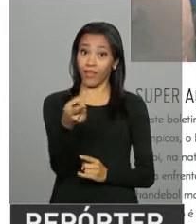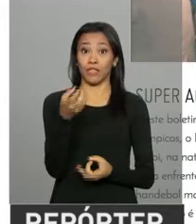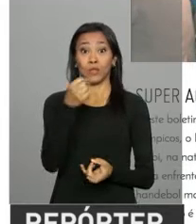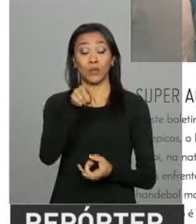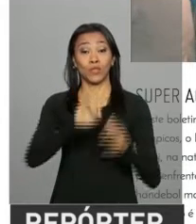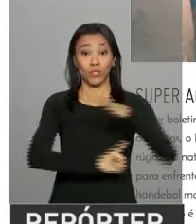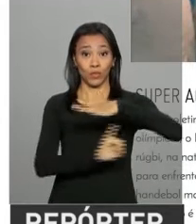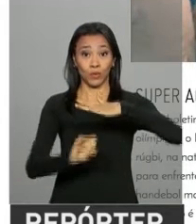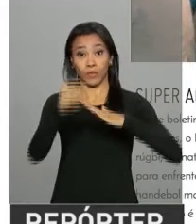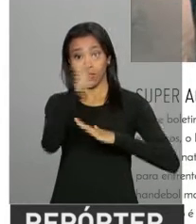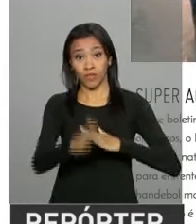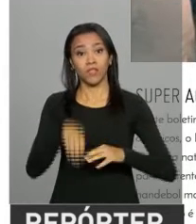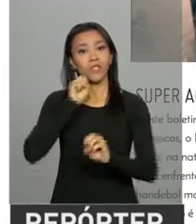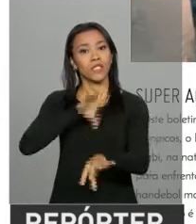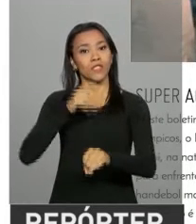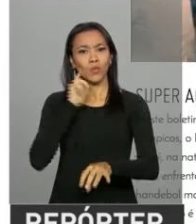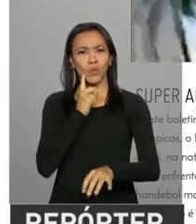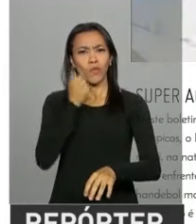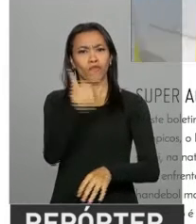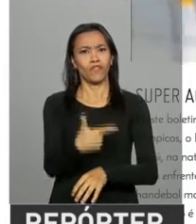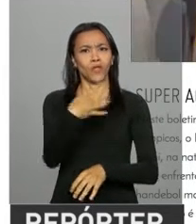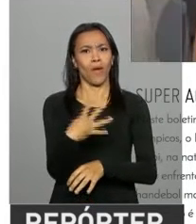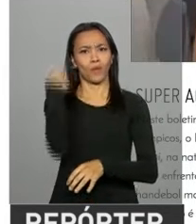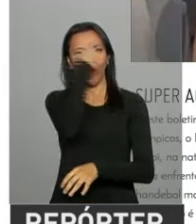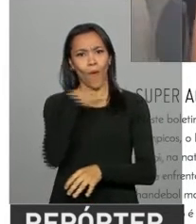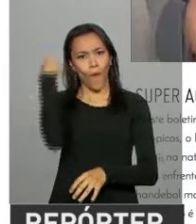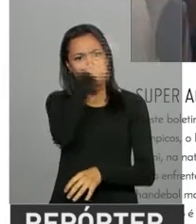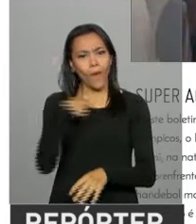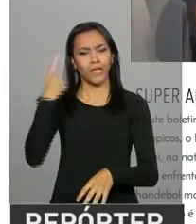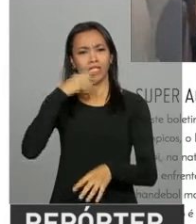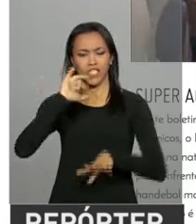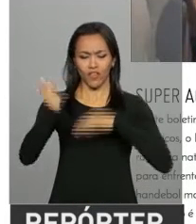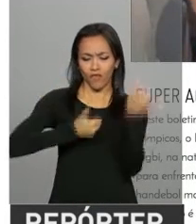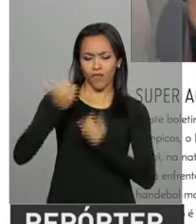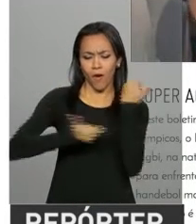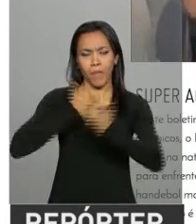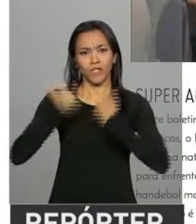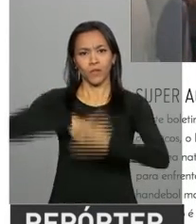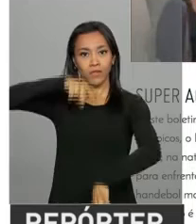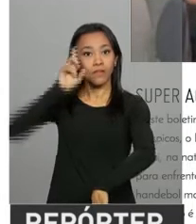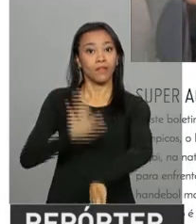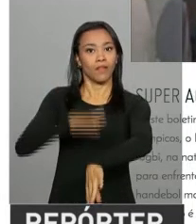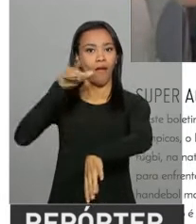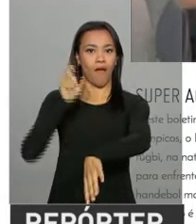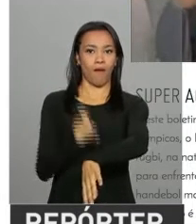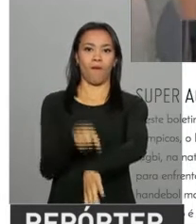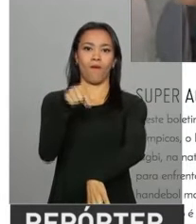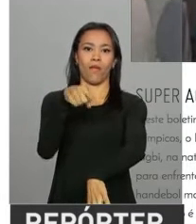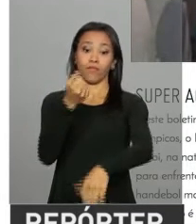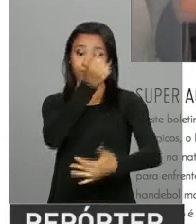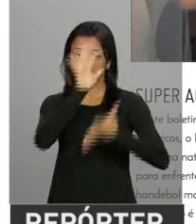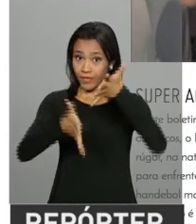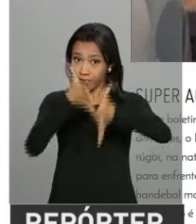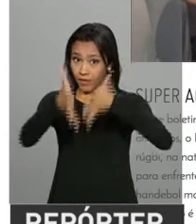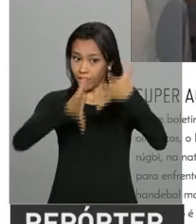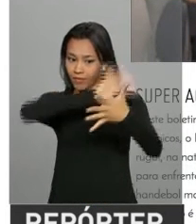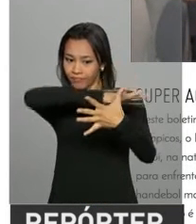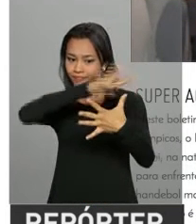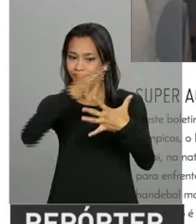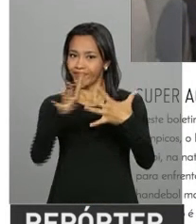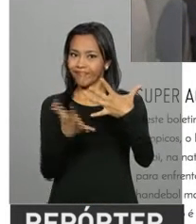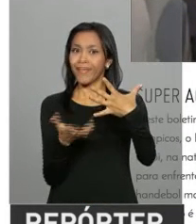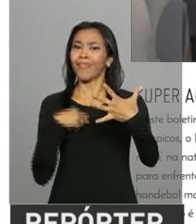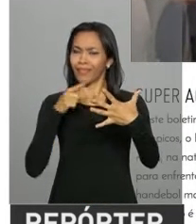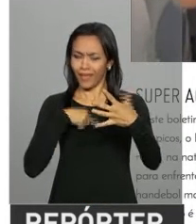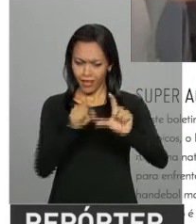Surdos e ela fica disponível 24 horas com transmissão de dados em tempo real. Além da língua brasileira de sinais, ela oferece